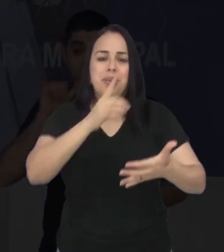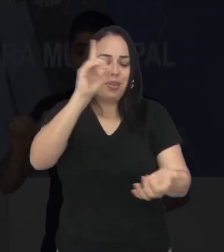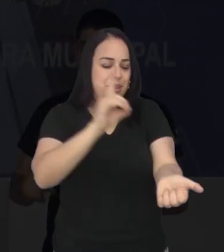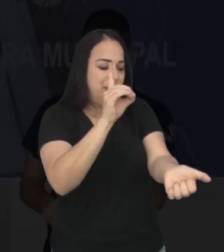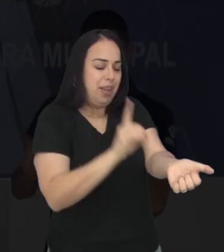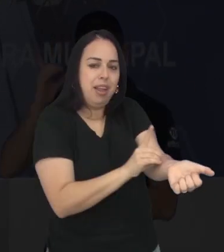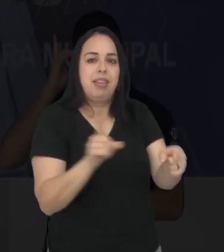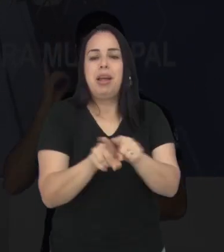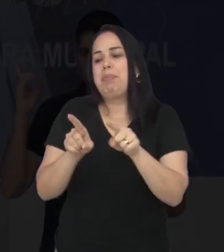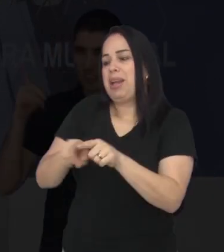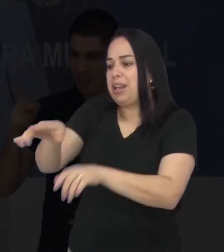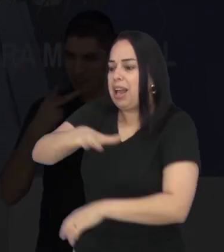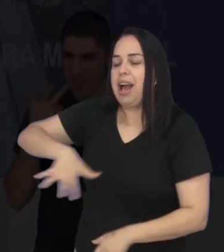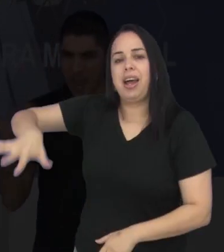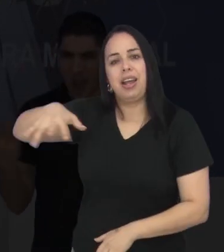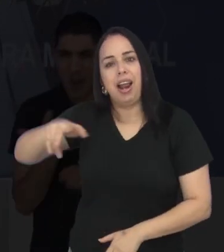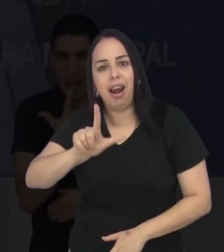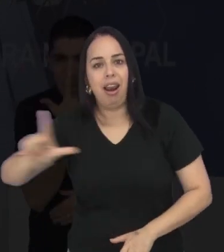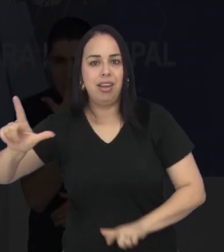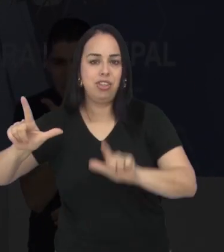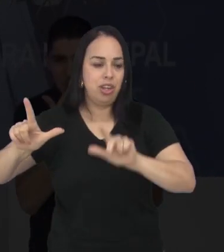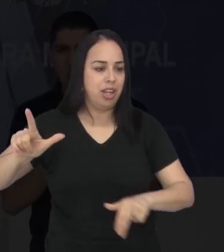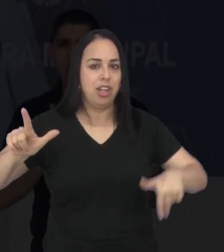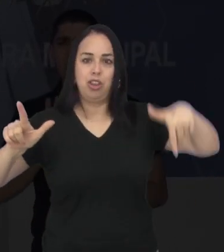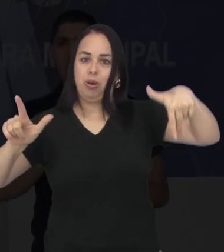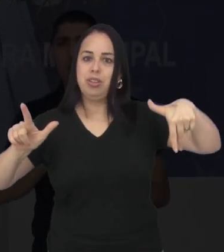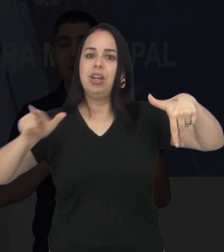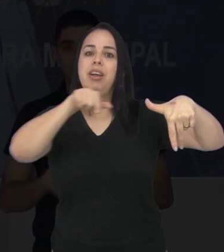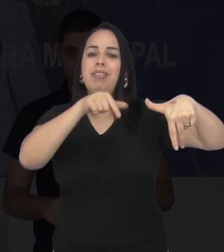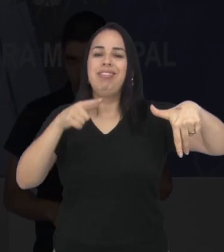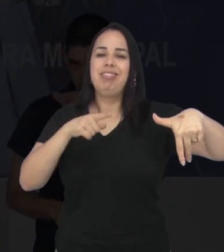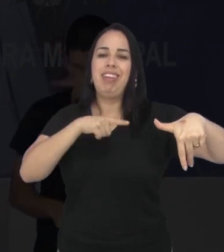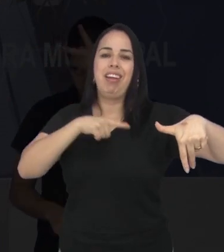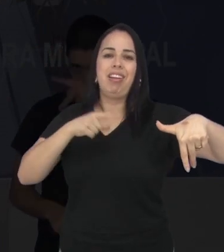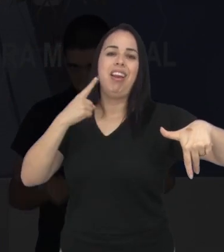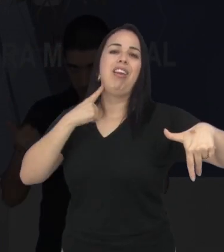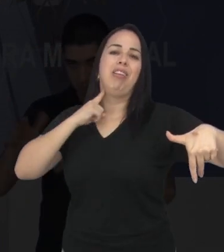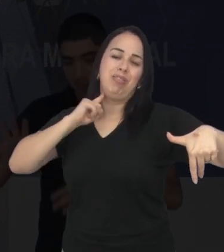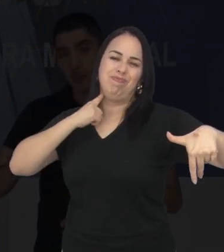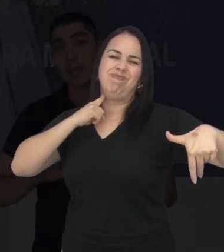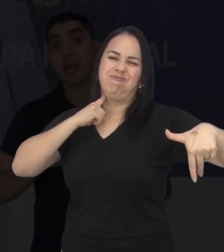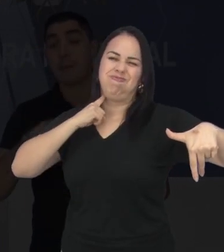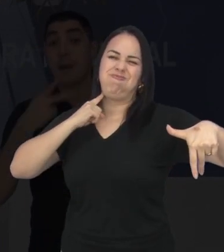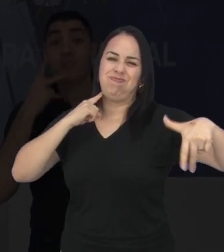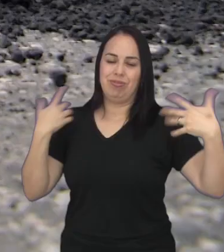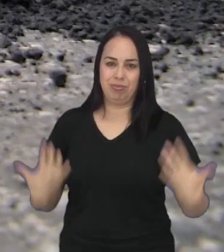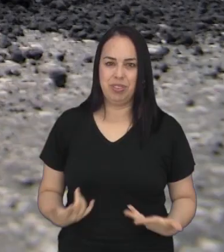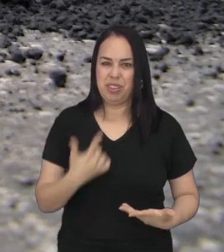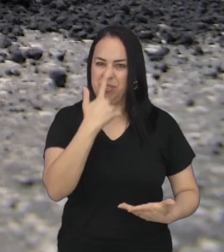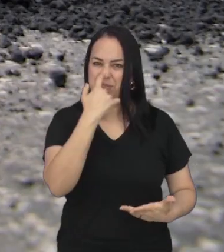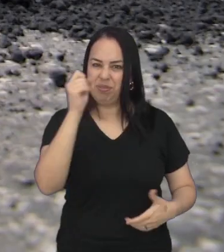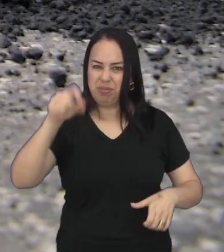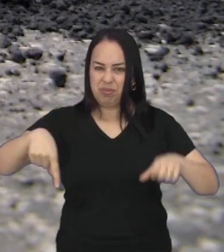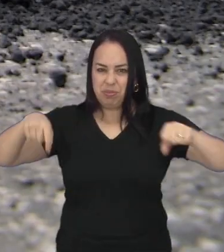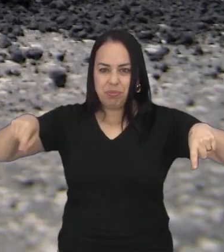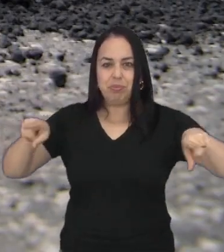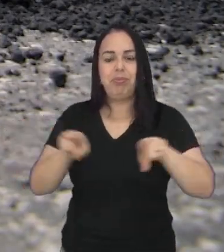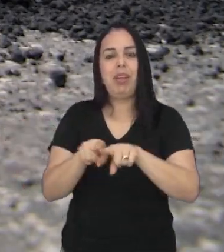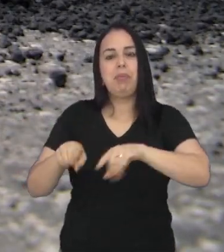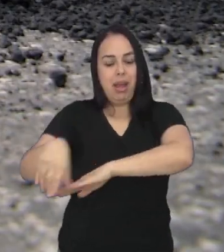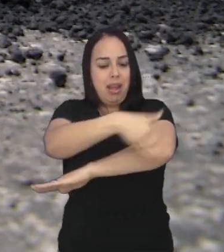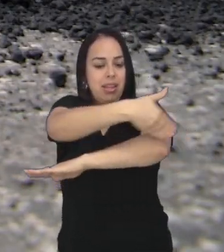também sobre o acúmulo de lixo nas regiões leste e norte. Outros temas apresentados pelo vereador foram as obras de